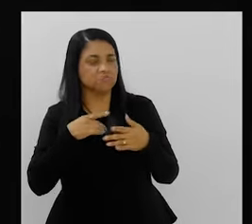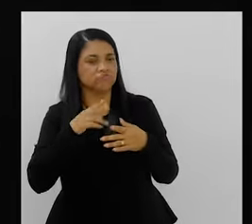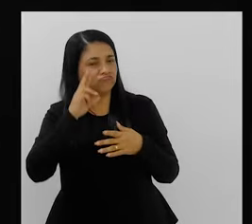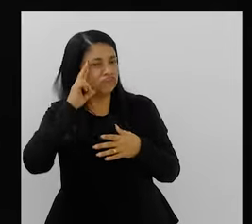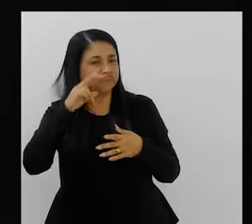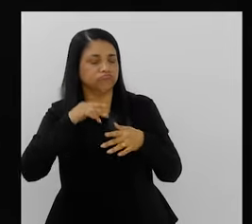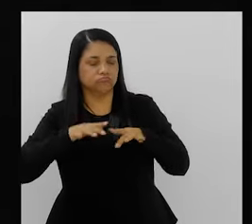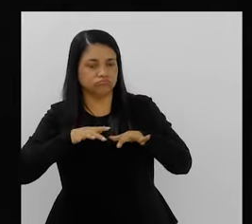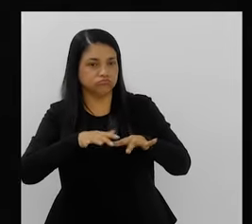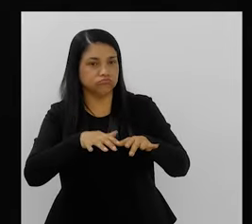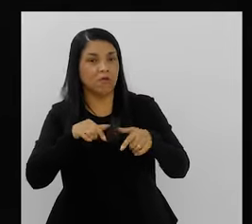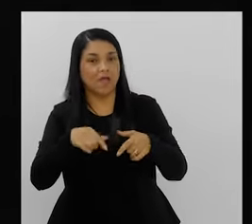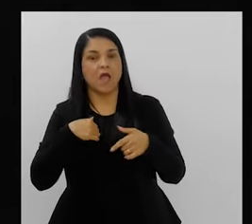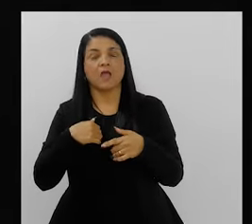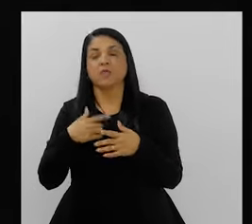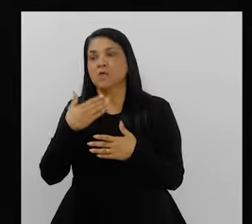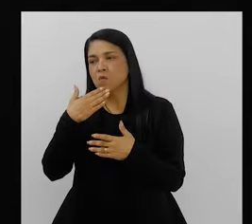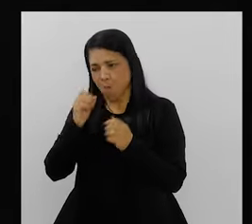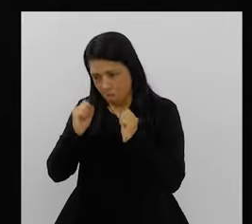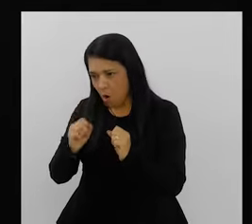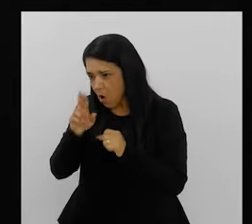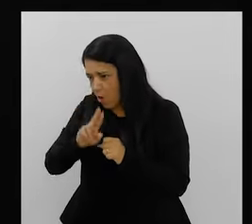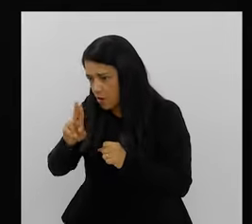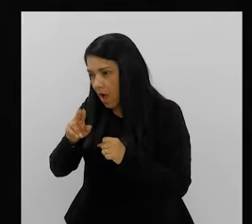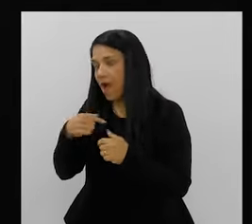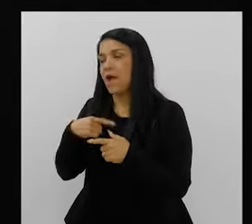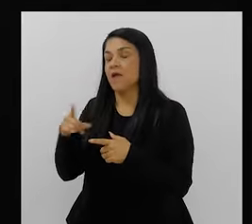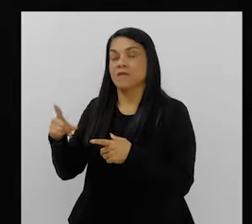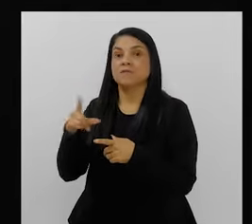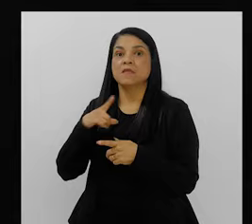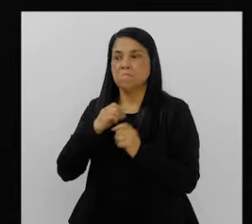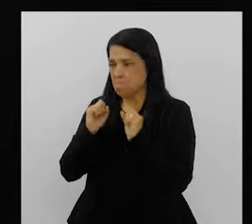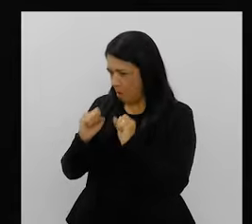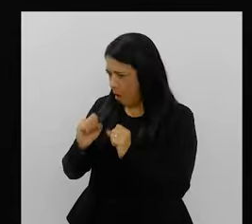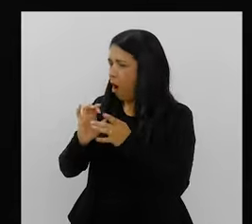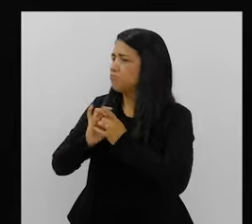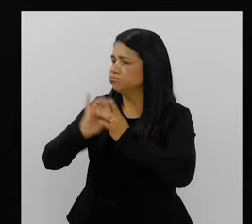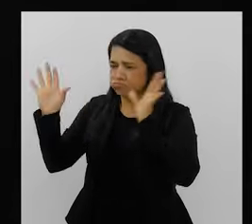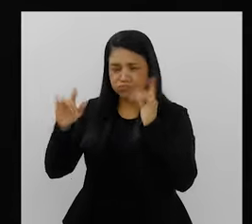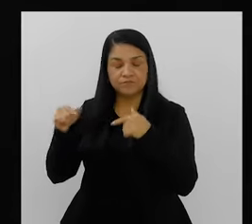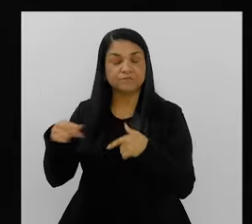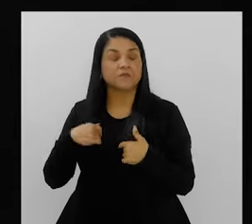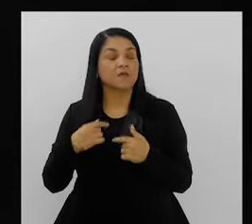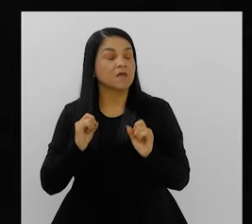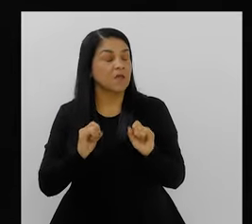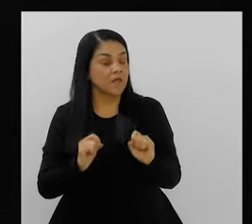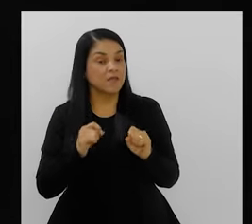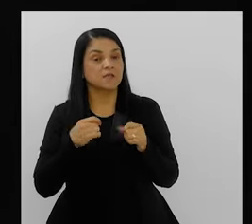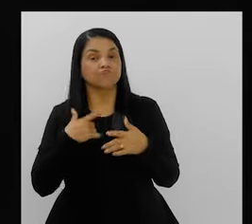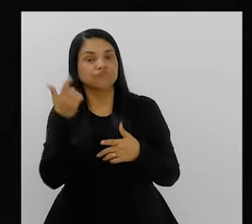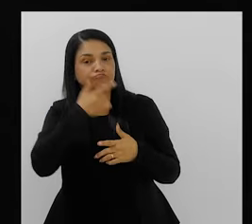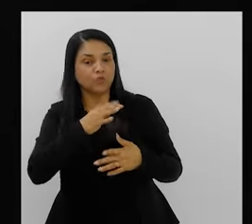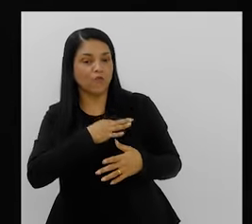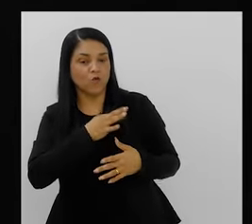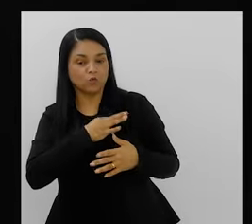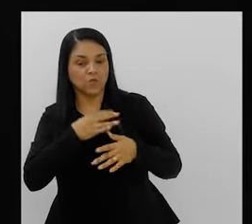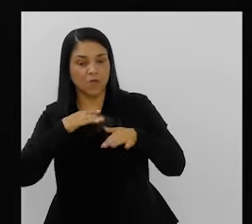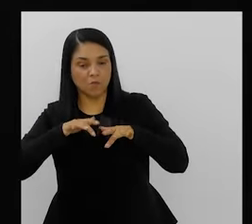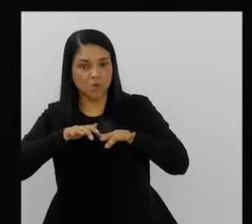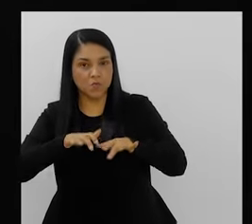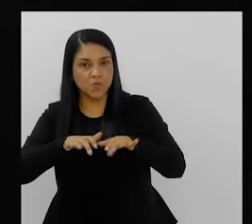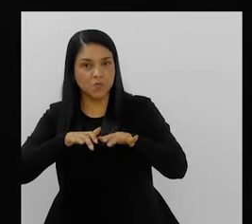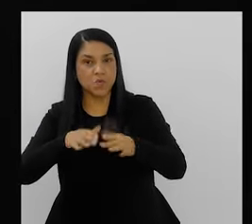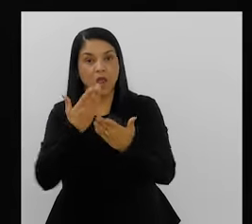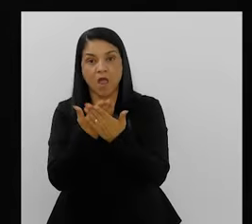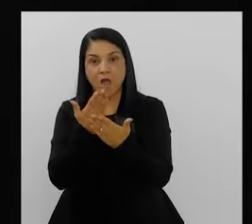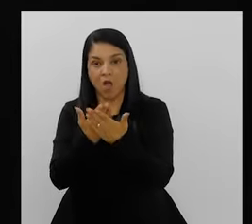pedi um amigo para consertar, apareceu um voluntário para poder dar aula de corte e costura e essa oficina bombou. E